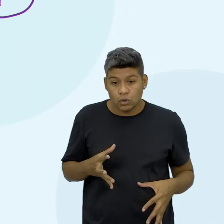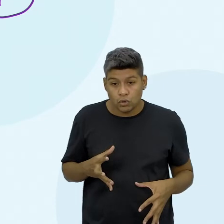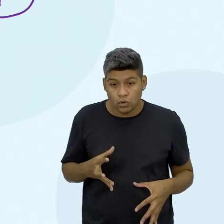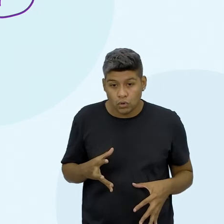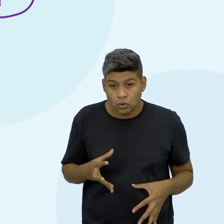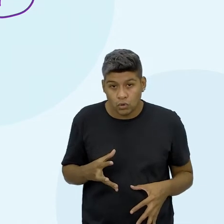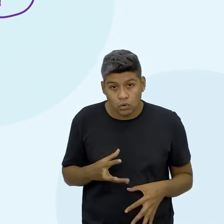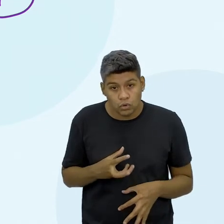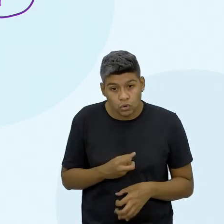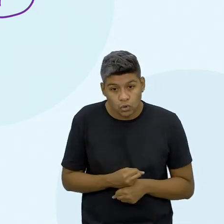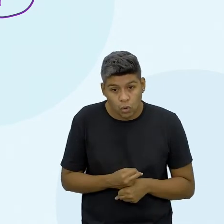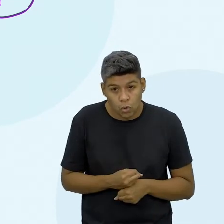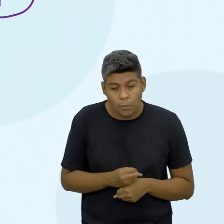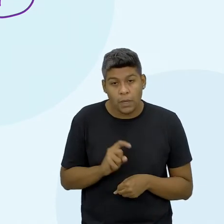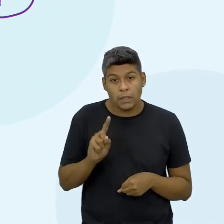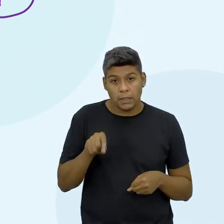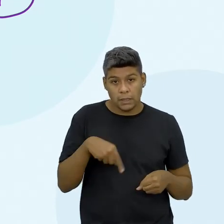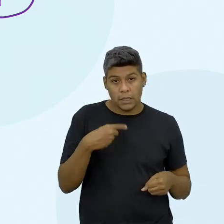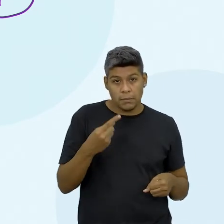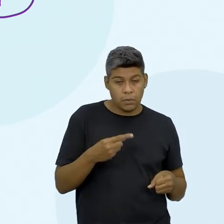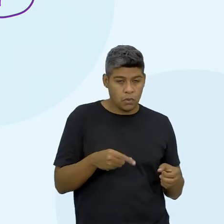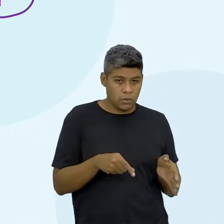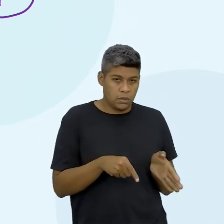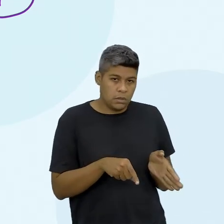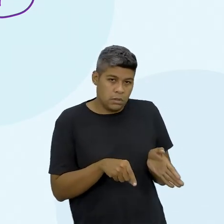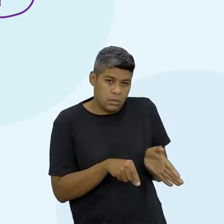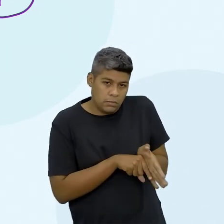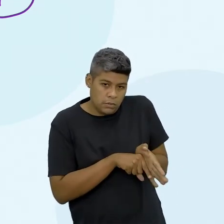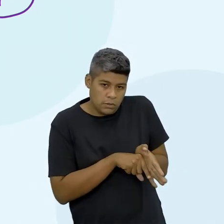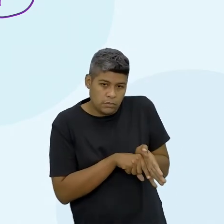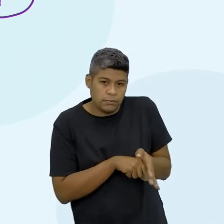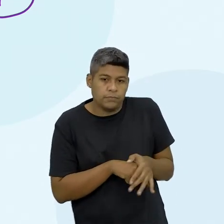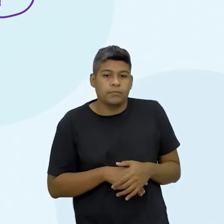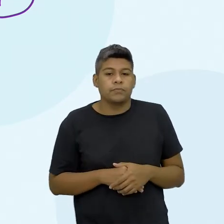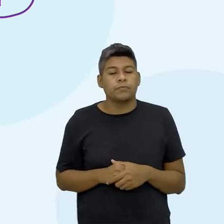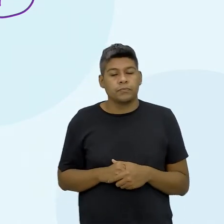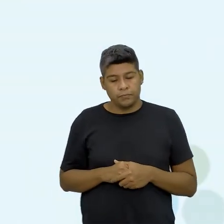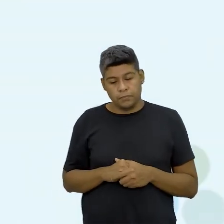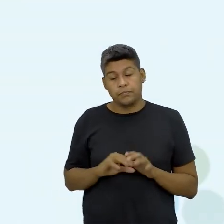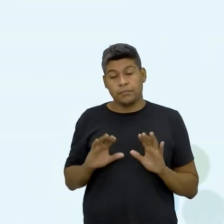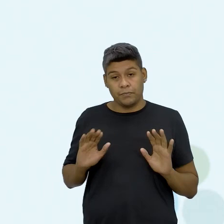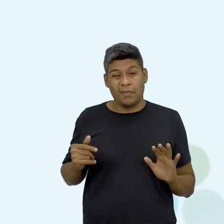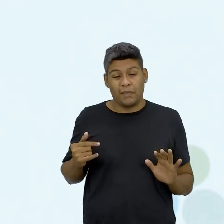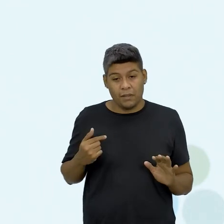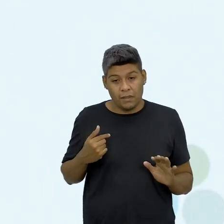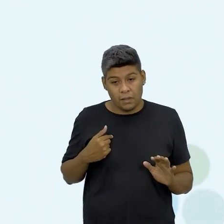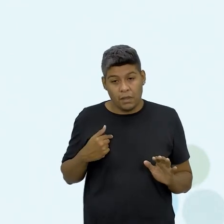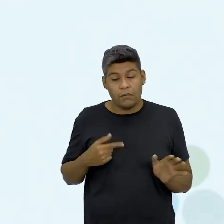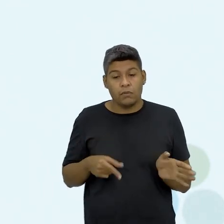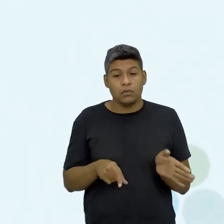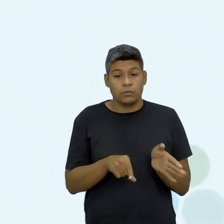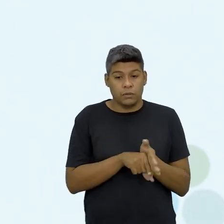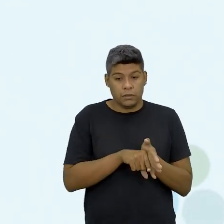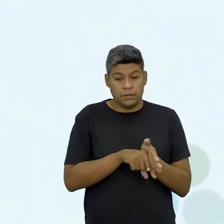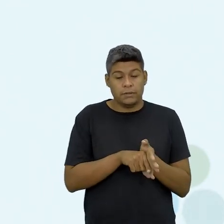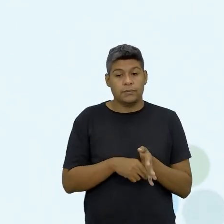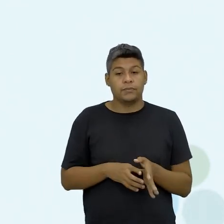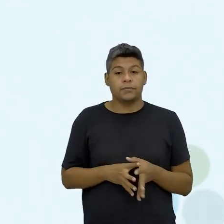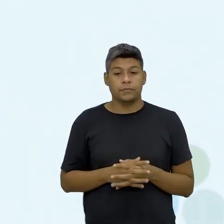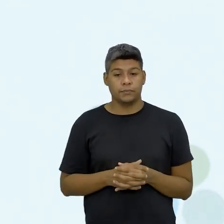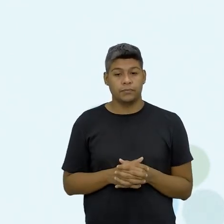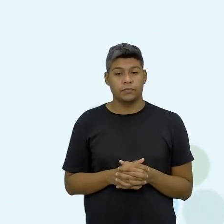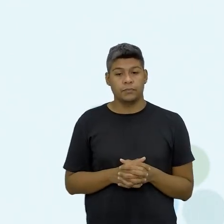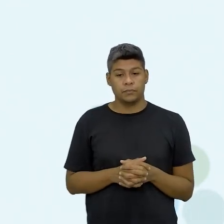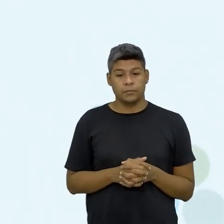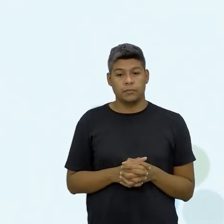tudo isso ou a gente vai subtraindo aos poucos. Eu vou subtraindo para vocês verem como funciona. Então, vou pegar aqui